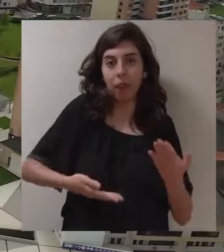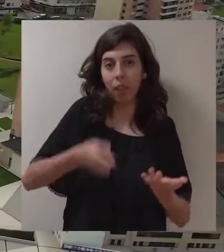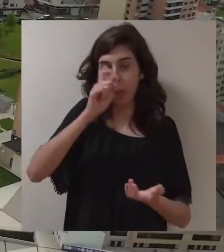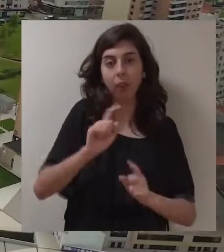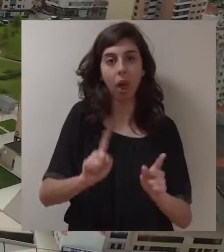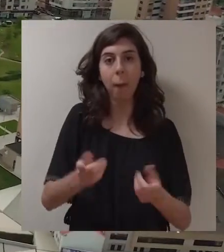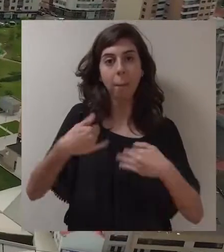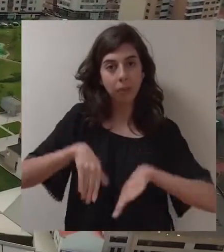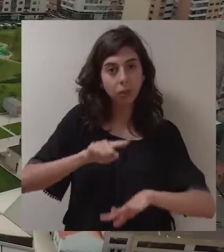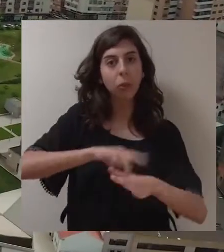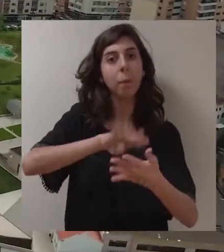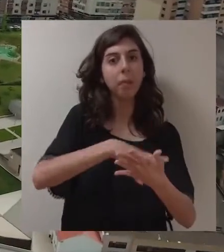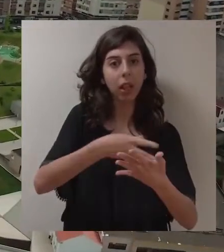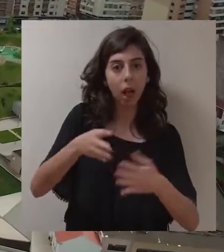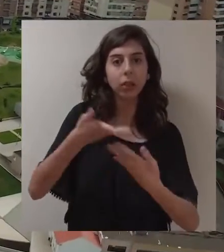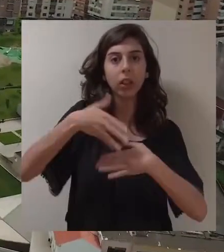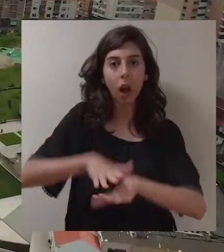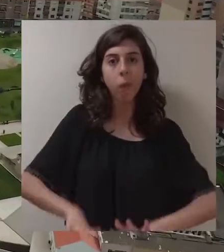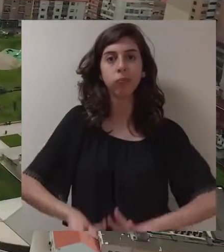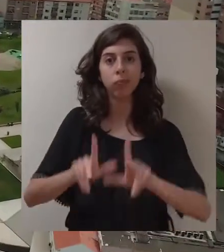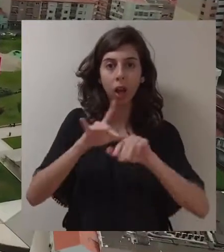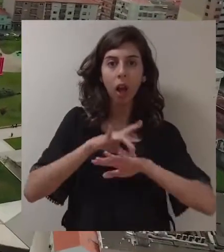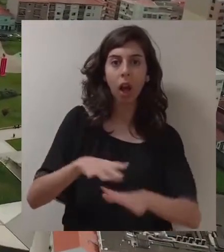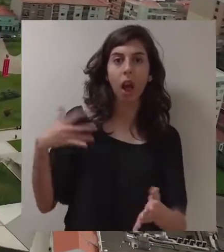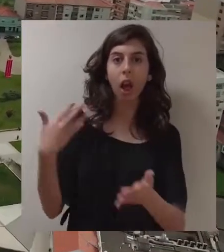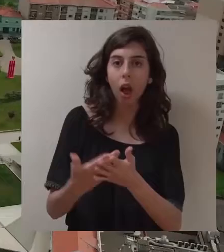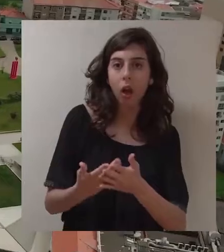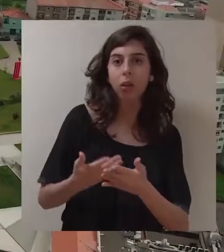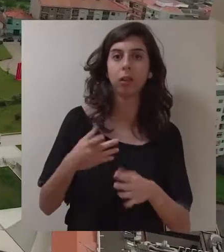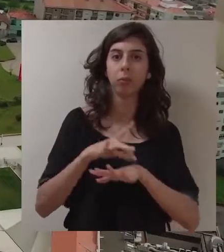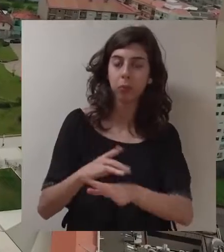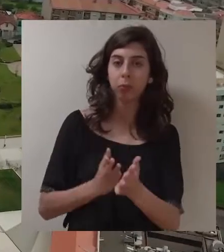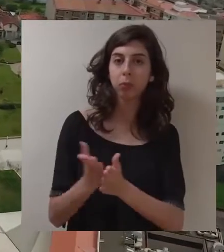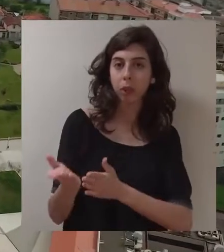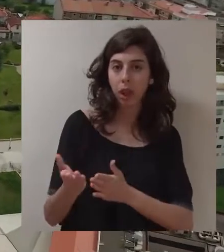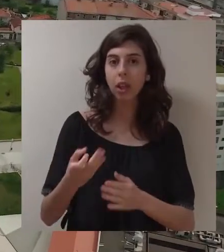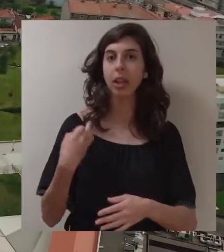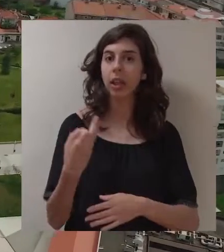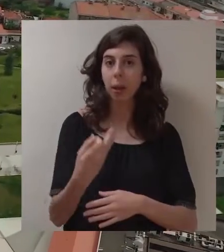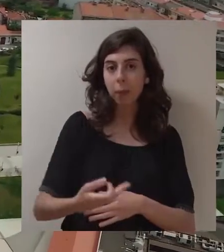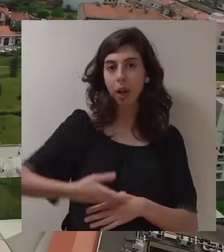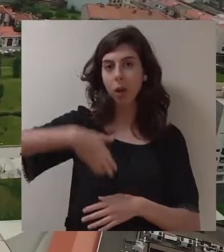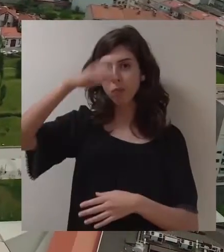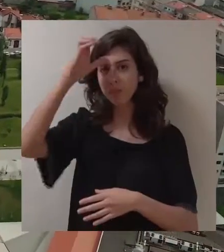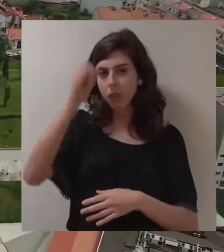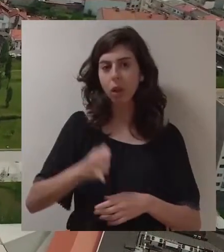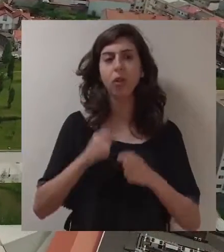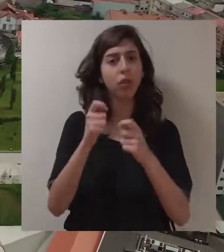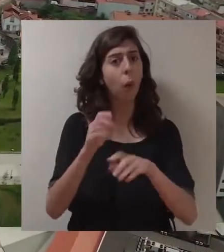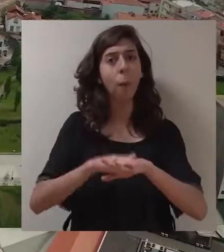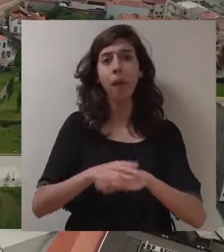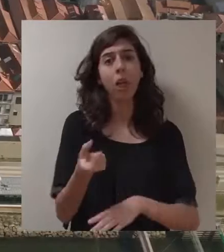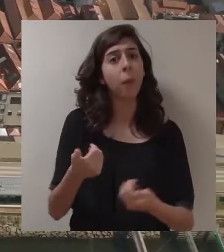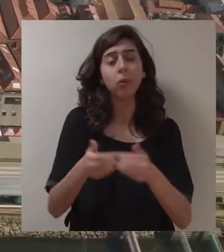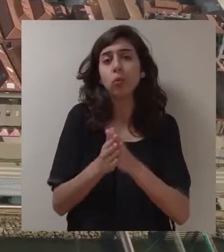um polar integrado de desenvolvimento que nos tem norteado e que nos continuará a nortear e que tem assente a questão da inteligência nos investimentos, porque não há